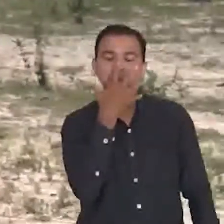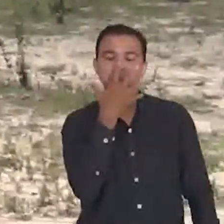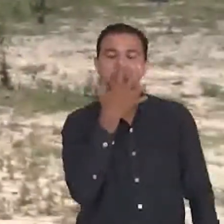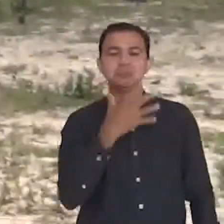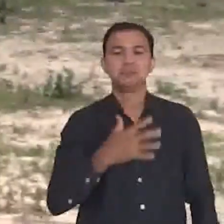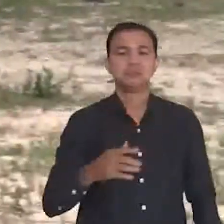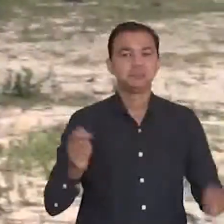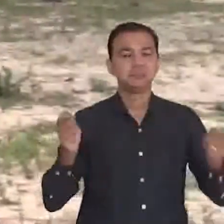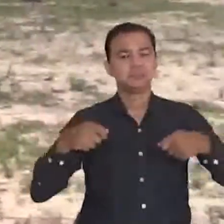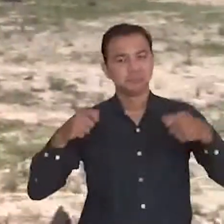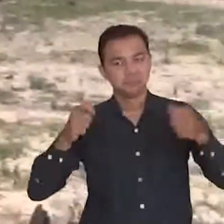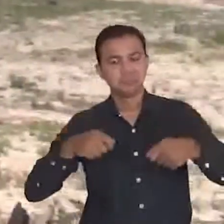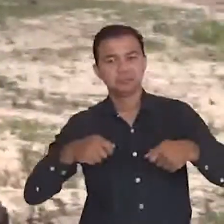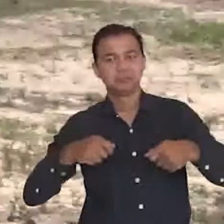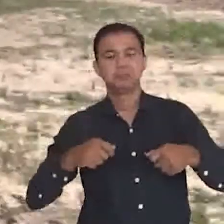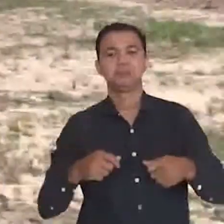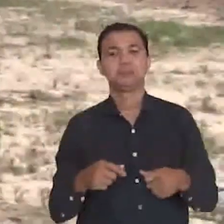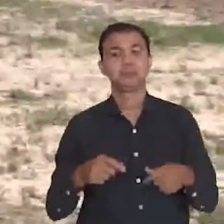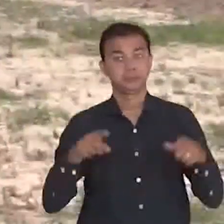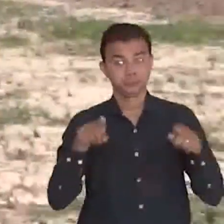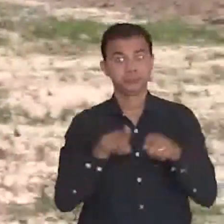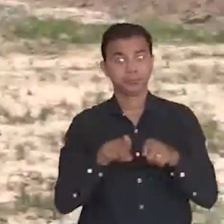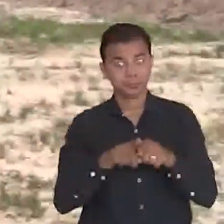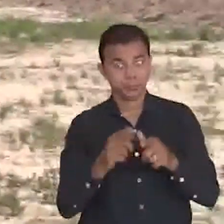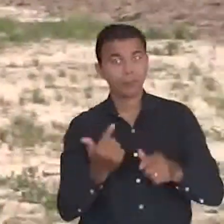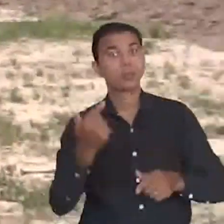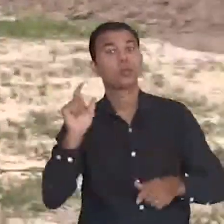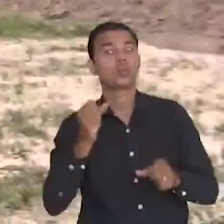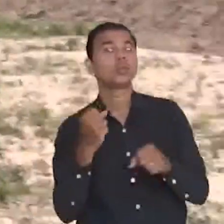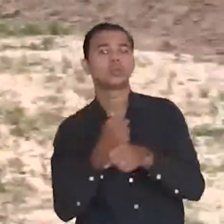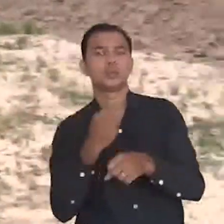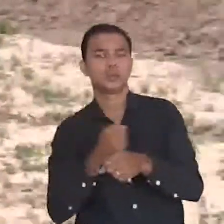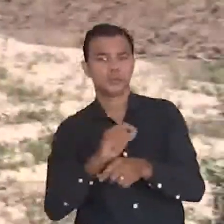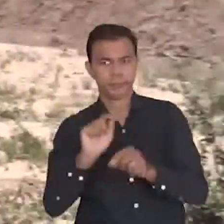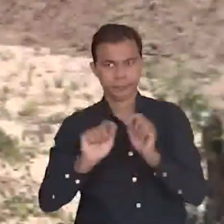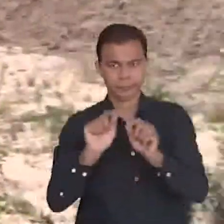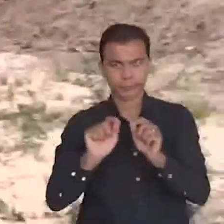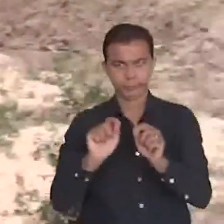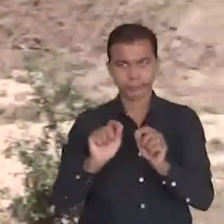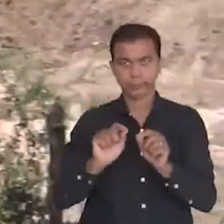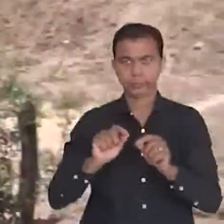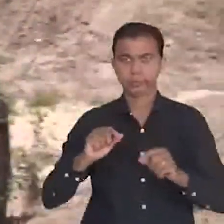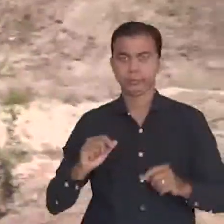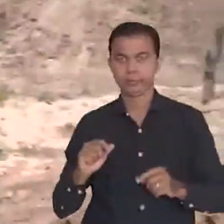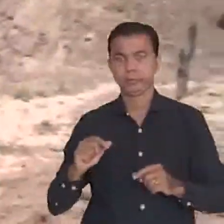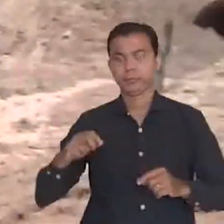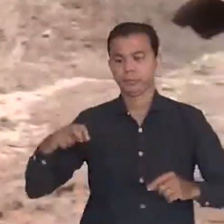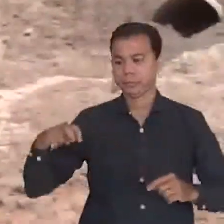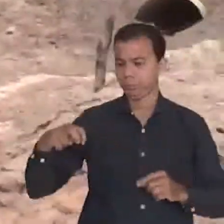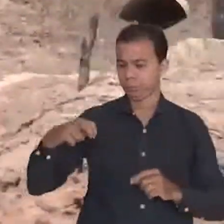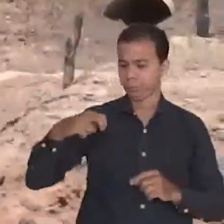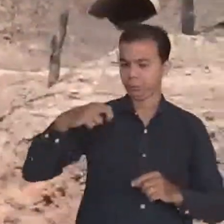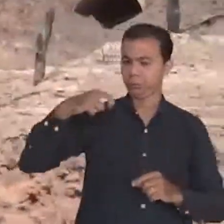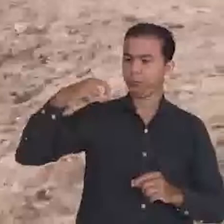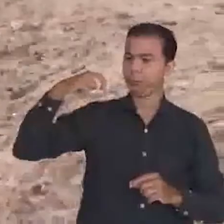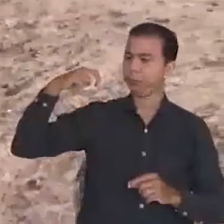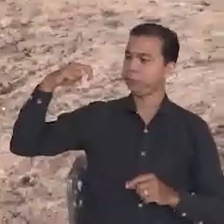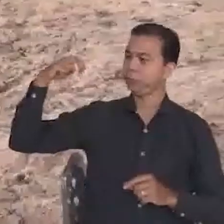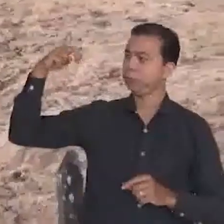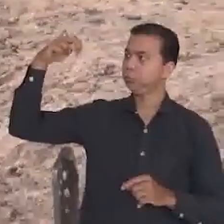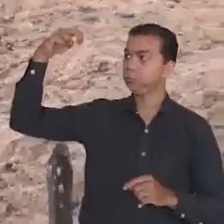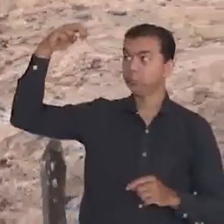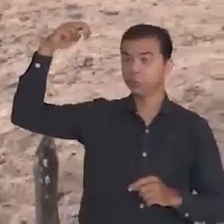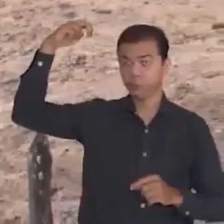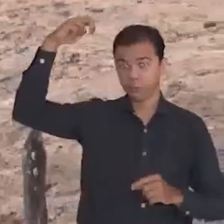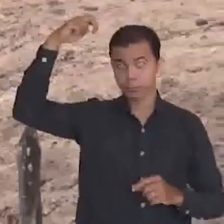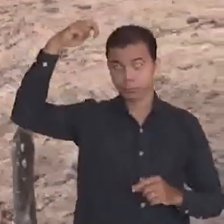região é a construção de um observatório em frente à Fazenda Campo Largo, bem no início da rodovia. No